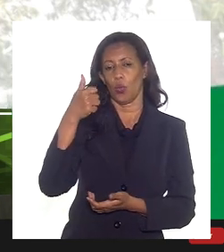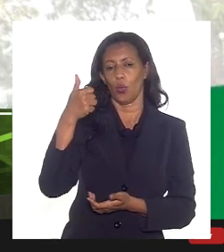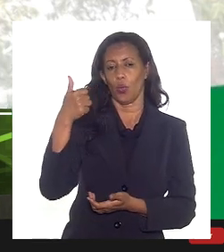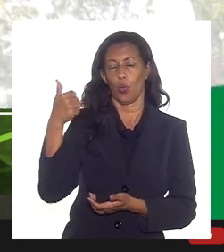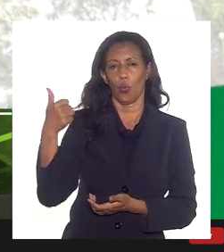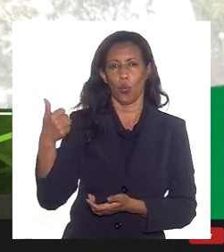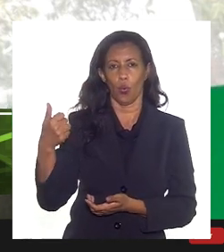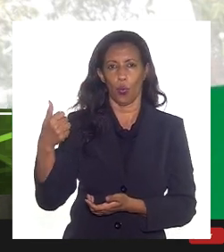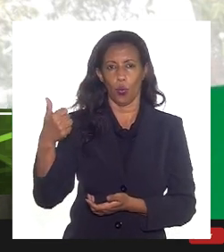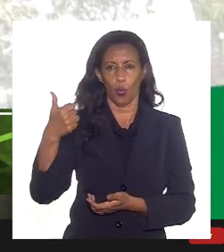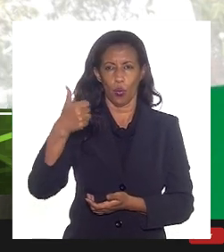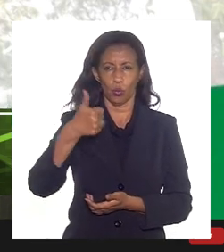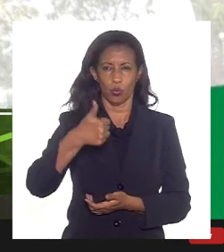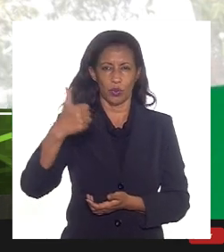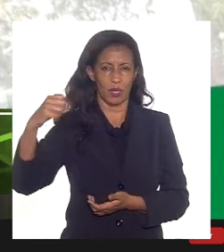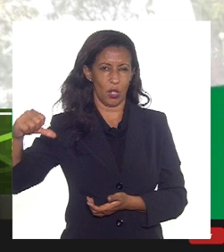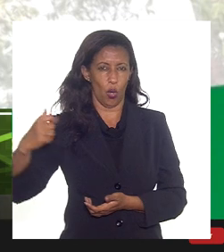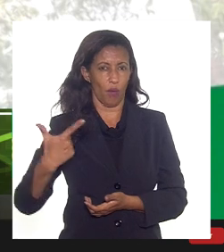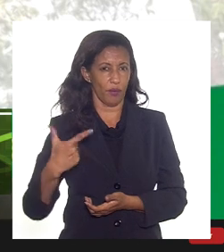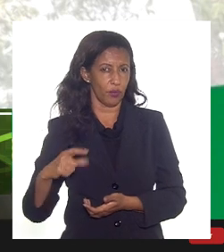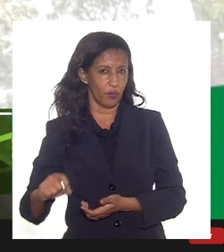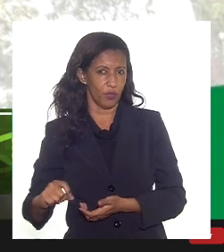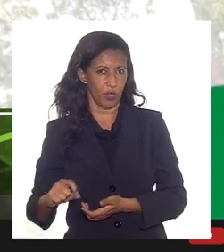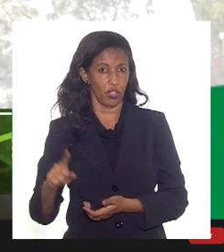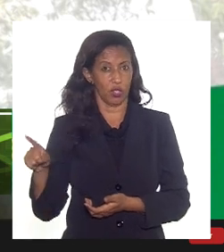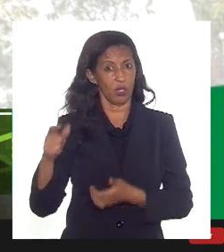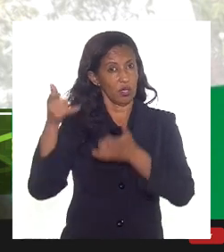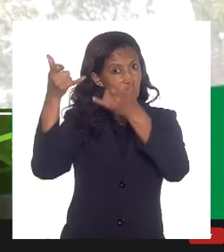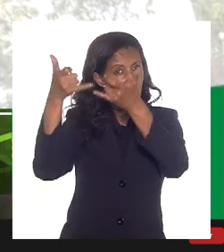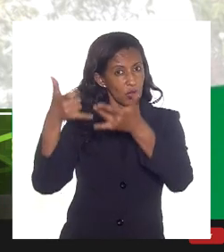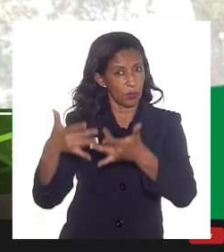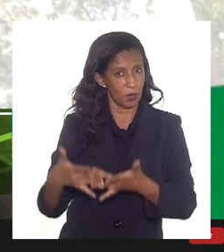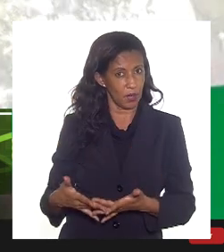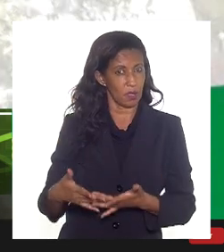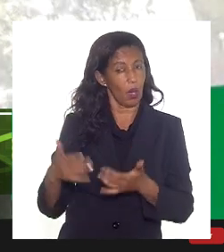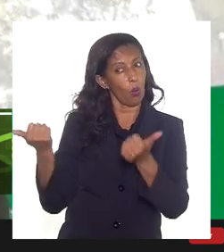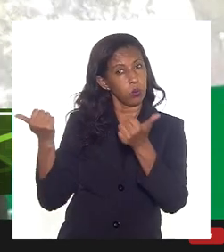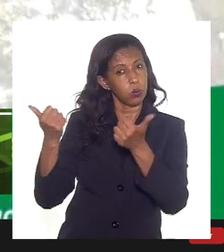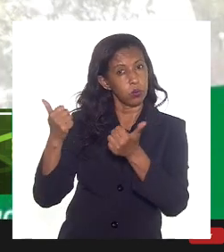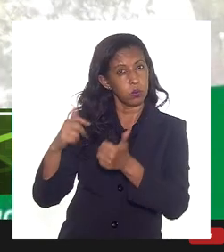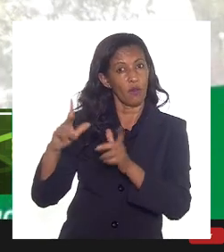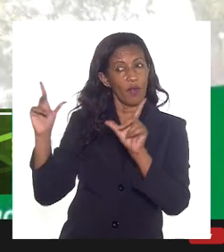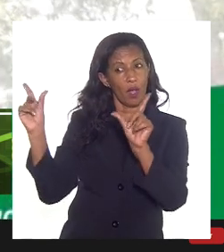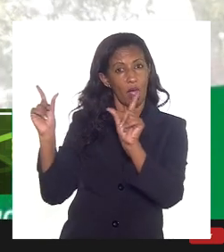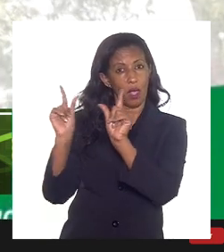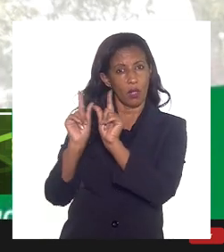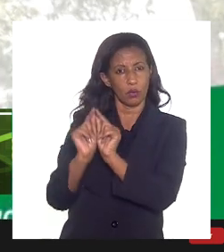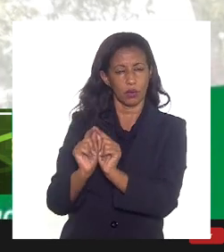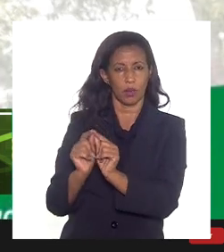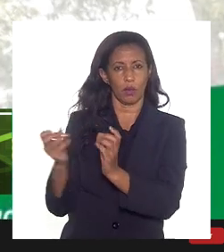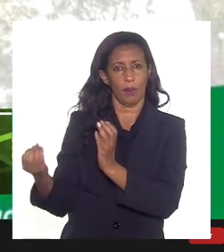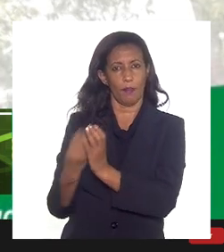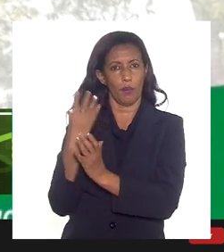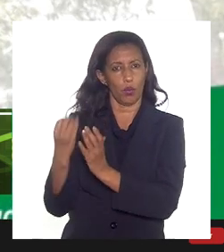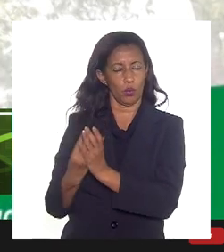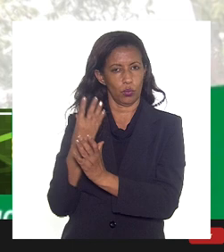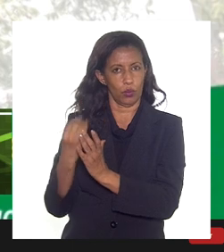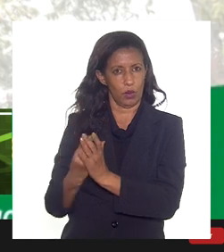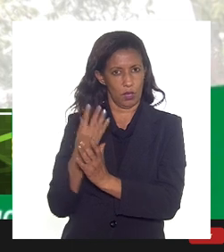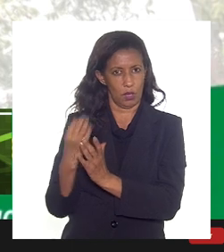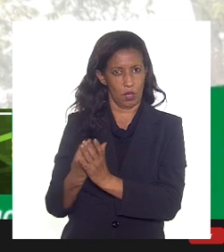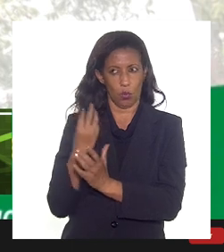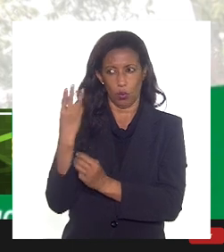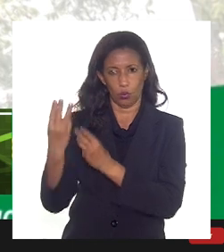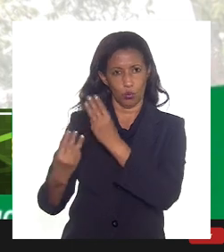19 e dentre as justificativas está a redução da produção no quarto tri em razão